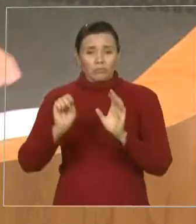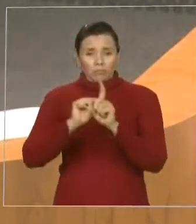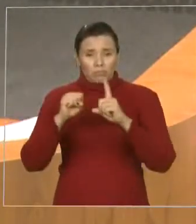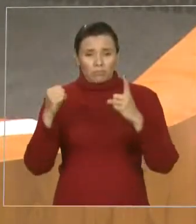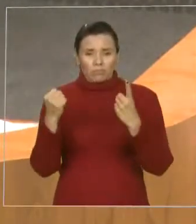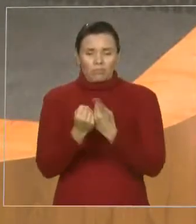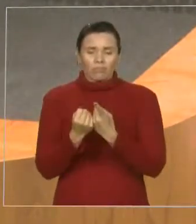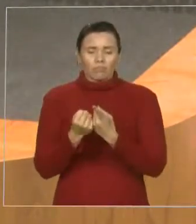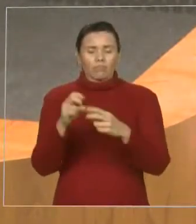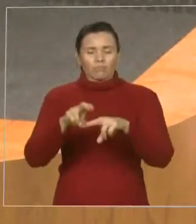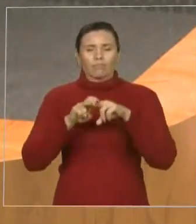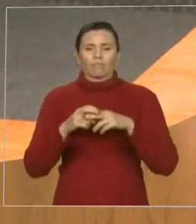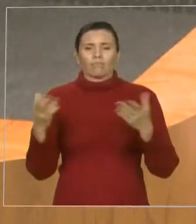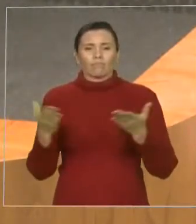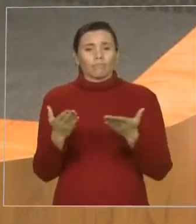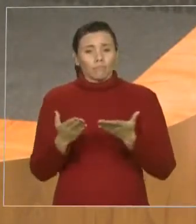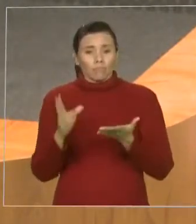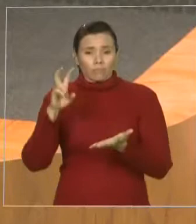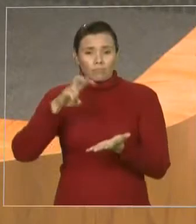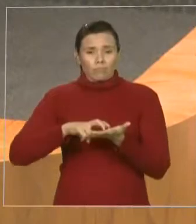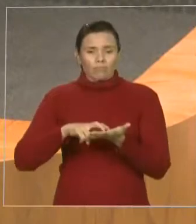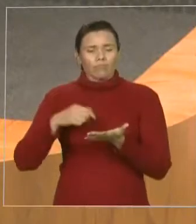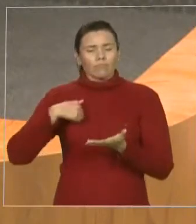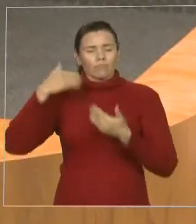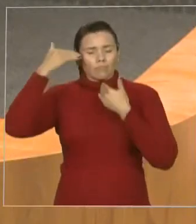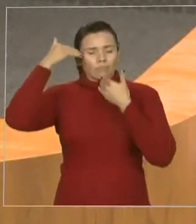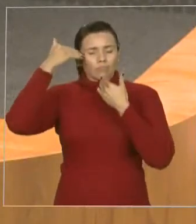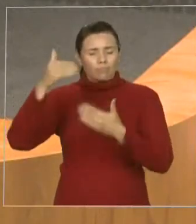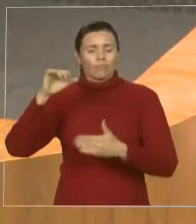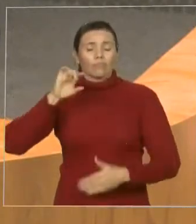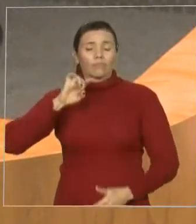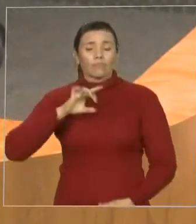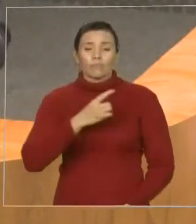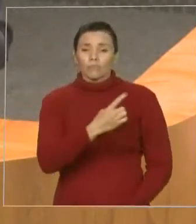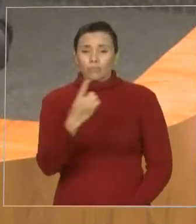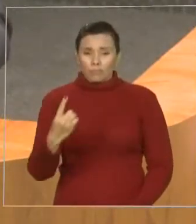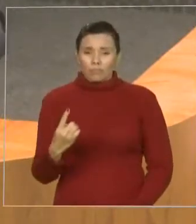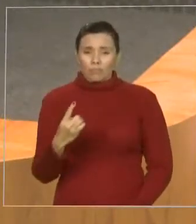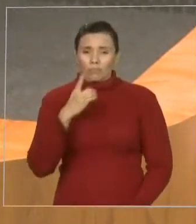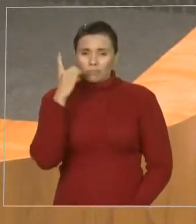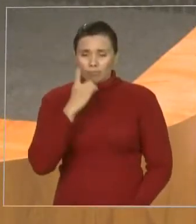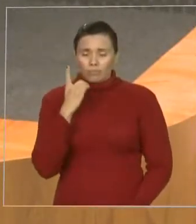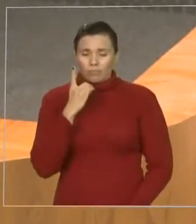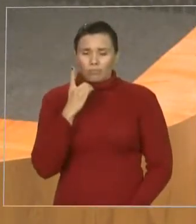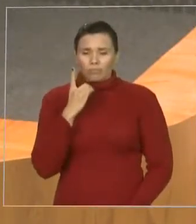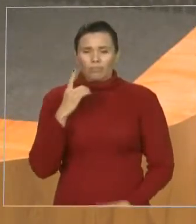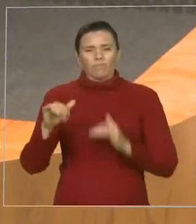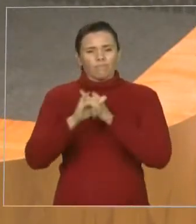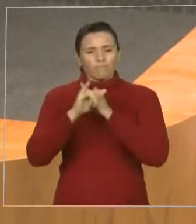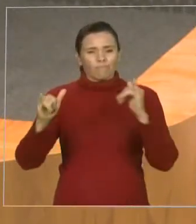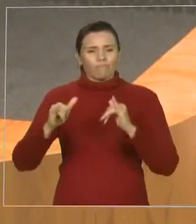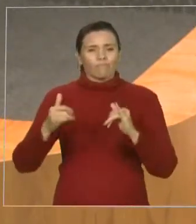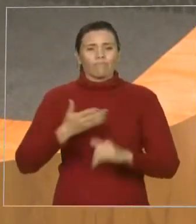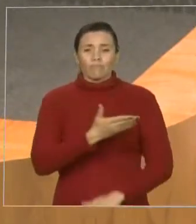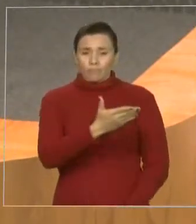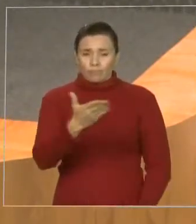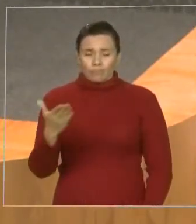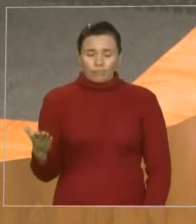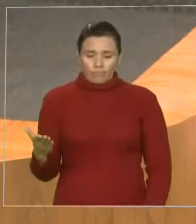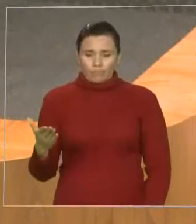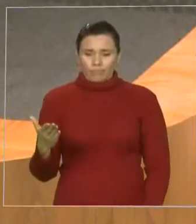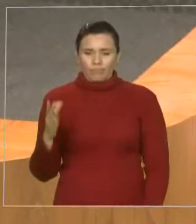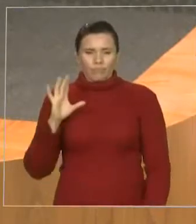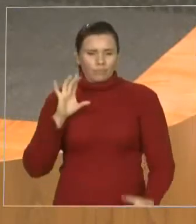agradecer a todos os parlamentares e dizer a todos aqueles que, junto